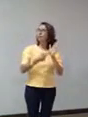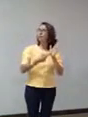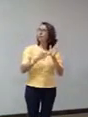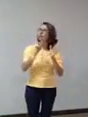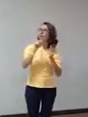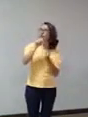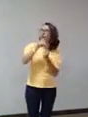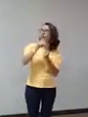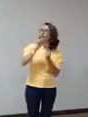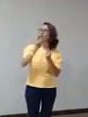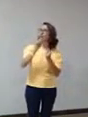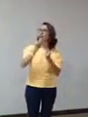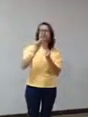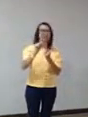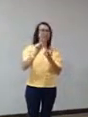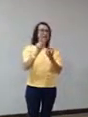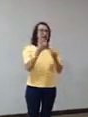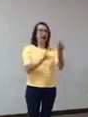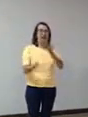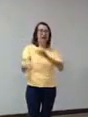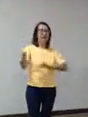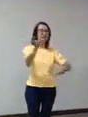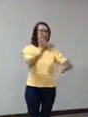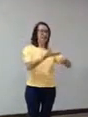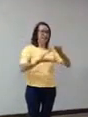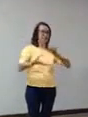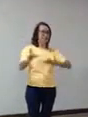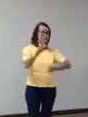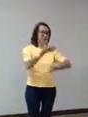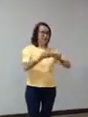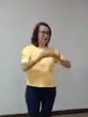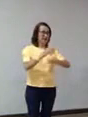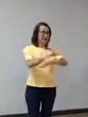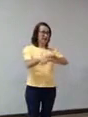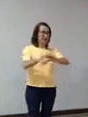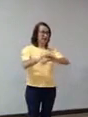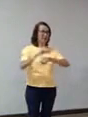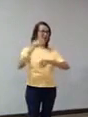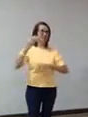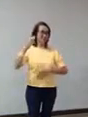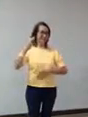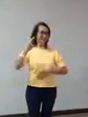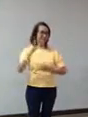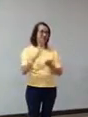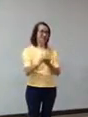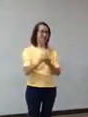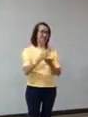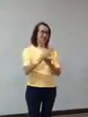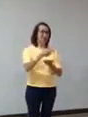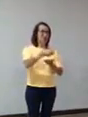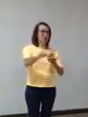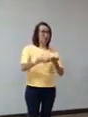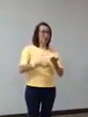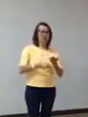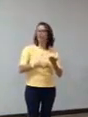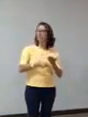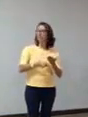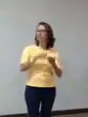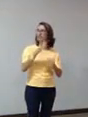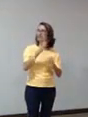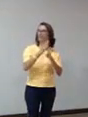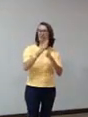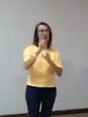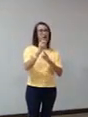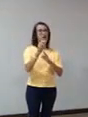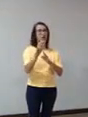estabelece correlação entre obra de arte e imagem científica, algumas obras identificadas, outras solicitadas.